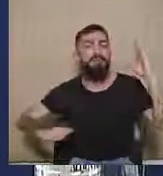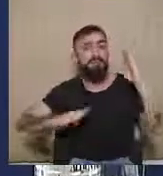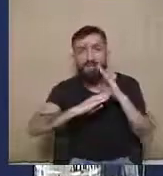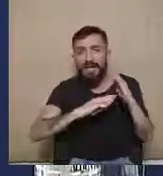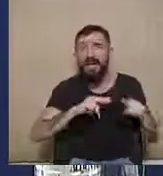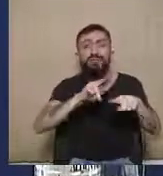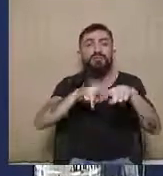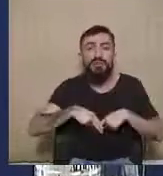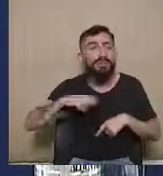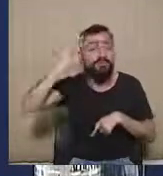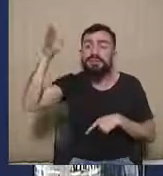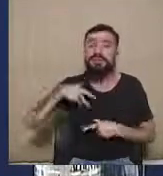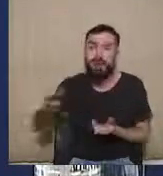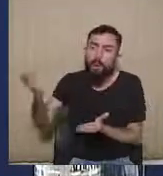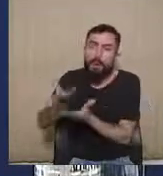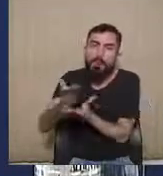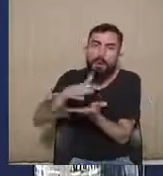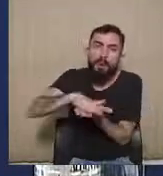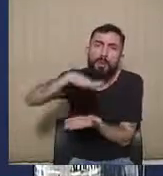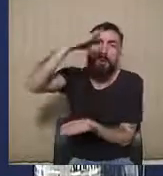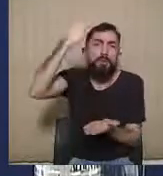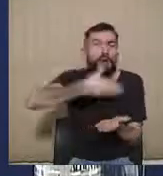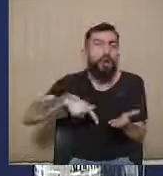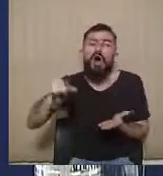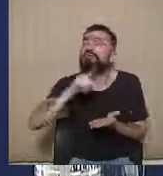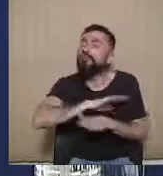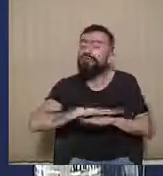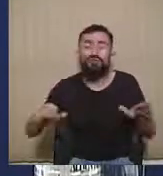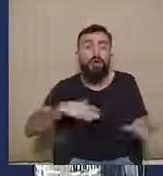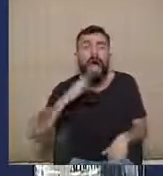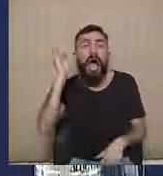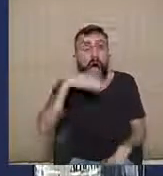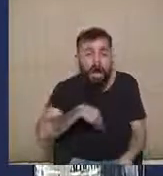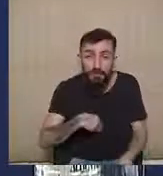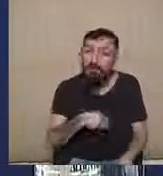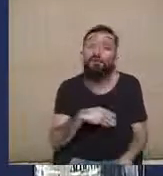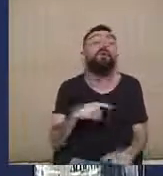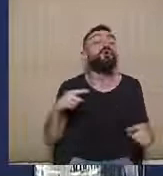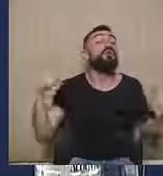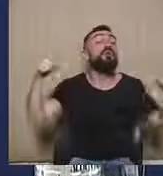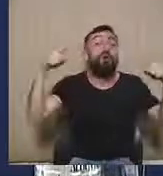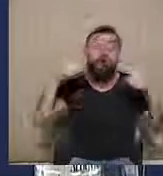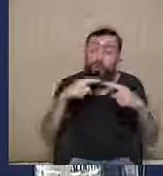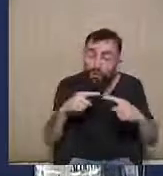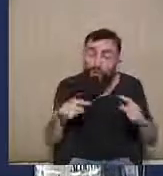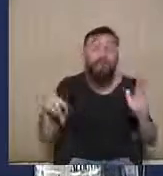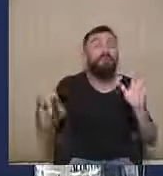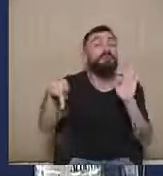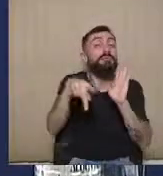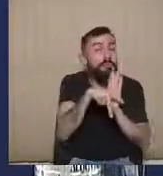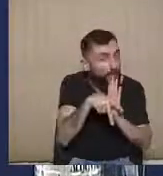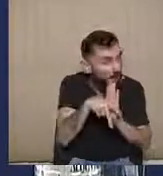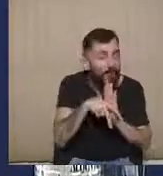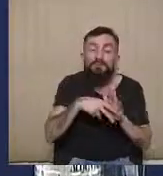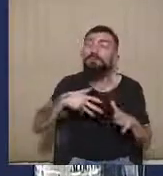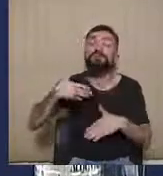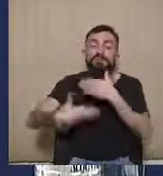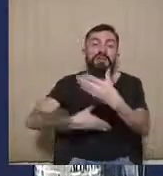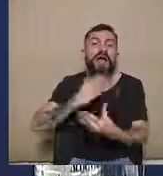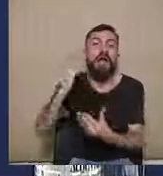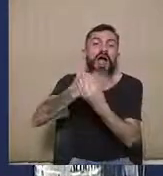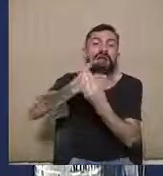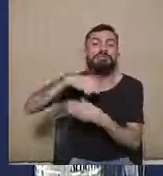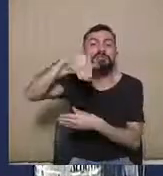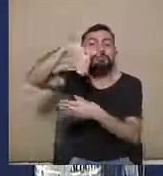concentração dos meios de prova, e isso é uma feição geral e comum de todas as ações eleitorais.